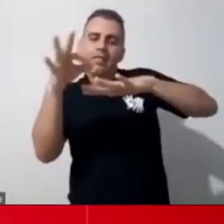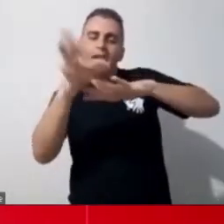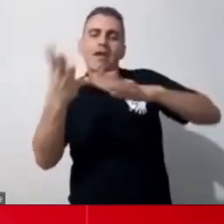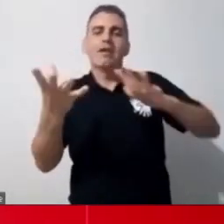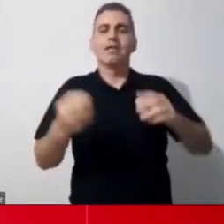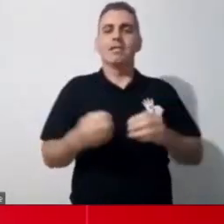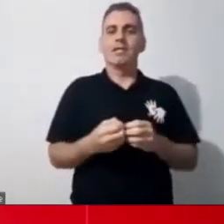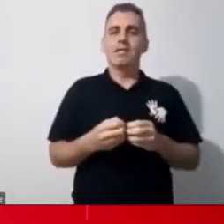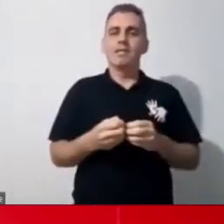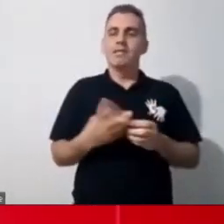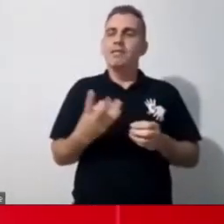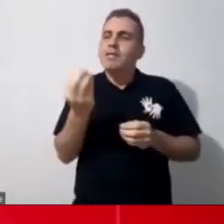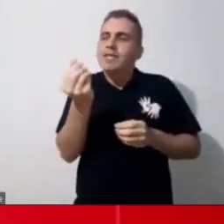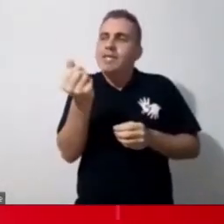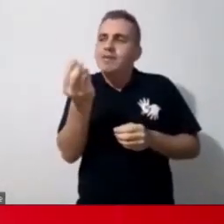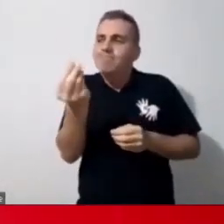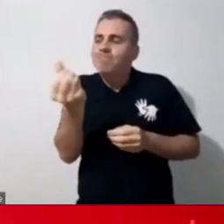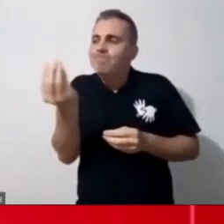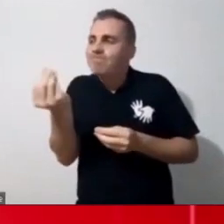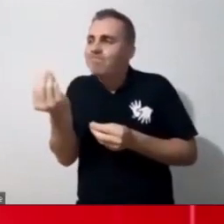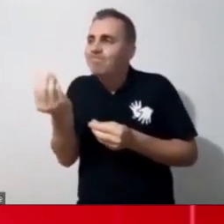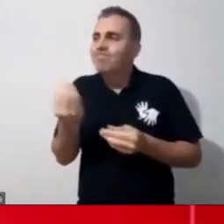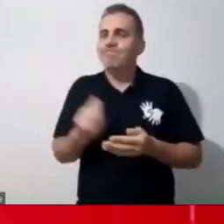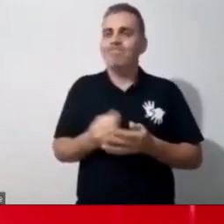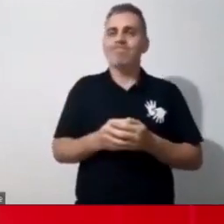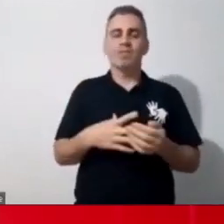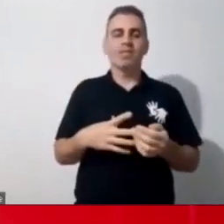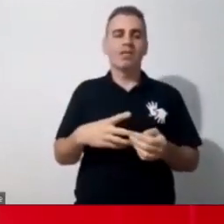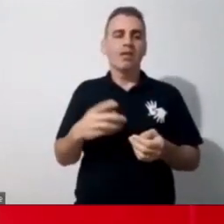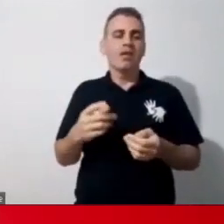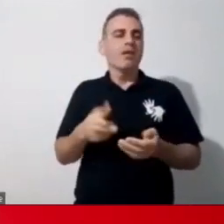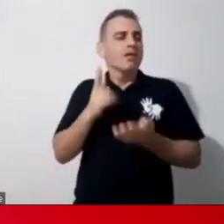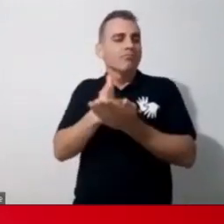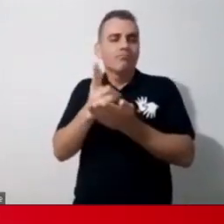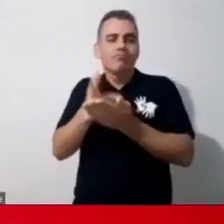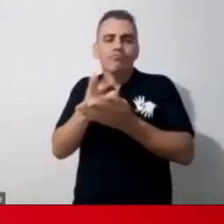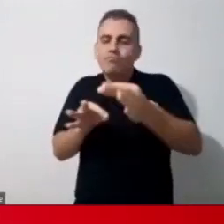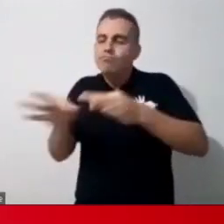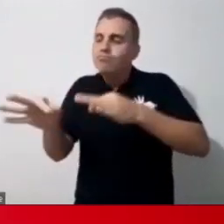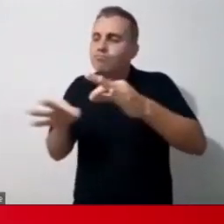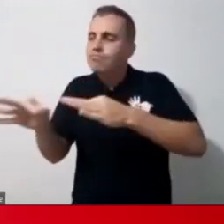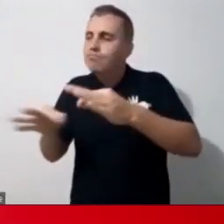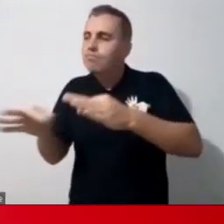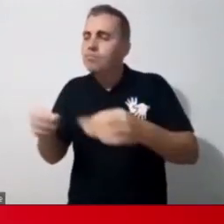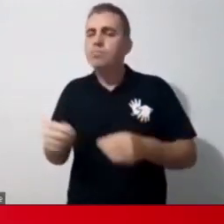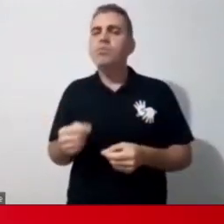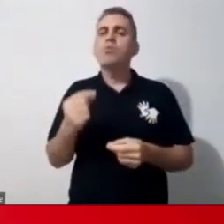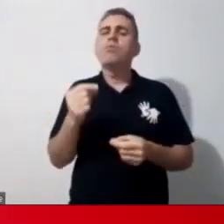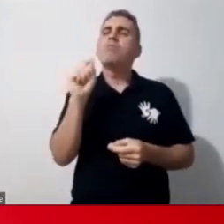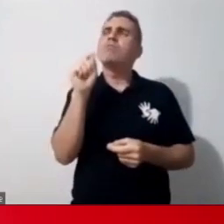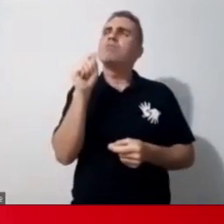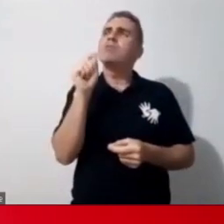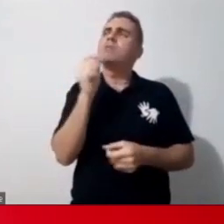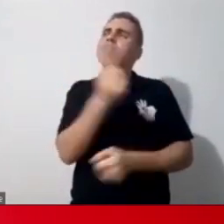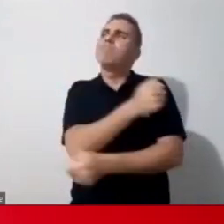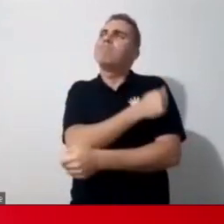o essencial, né, toda vez que eu vou planejar que eu tô pensando no que o meu aluno precisa, né, às